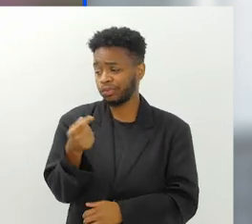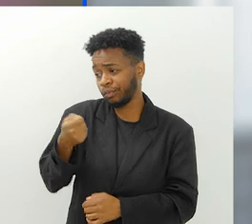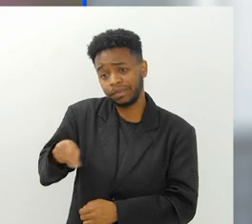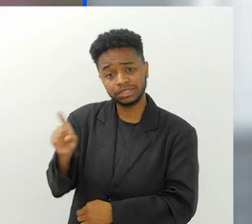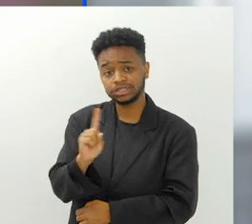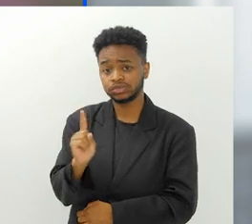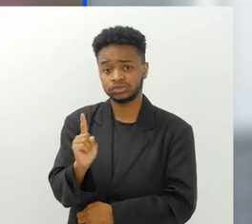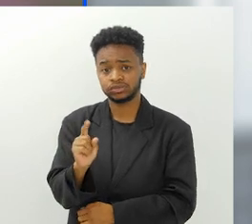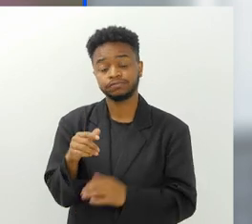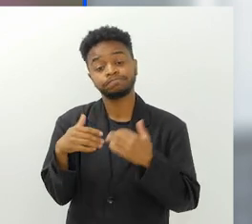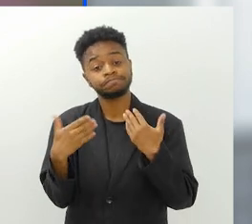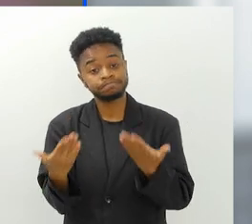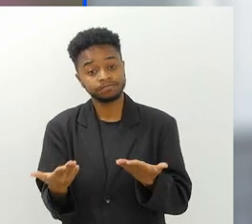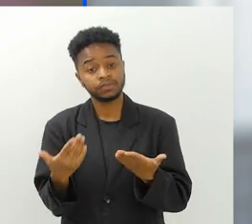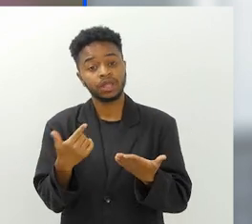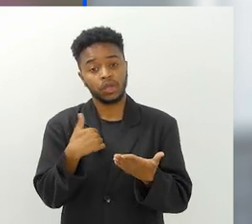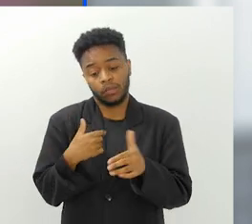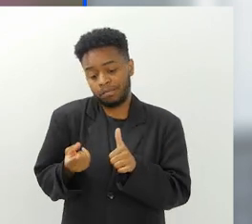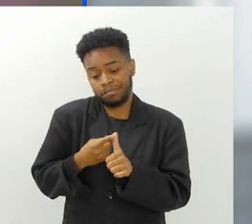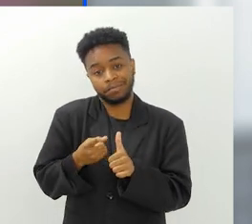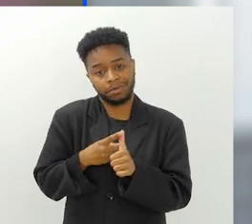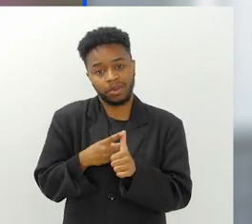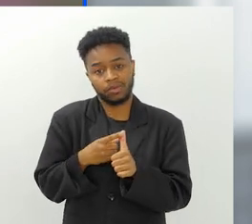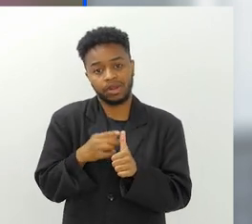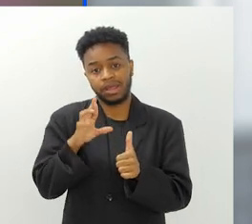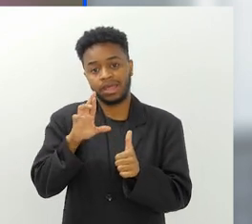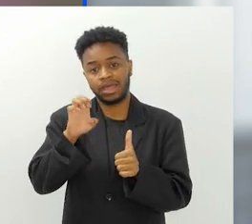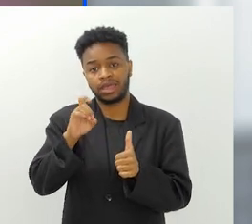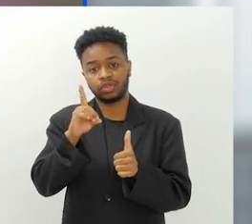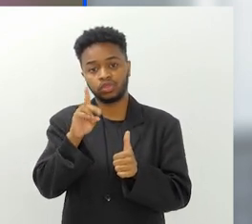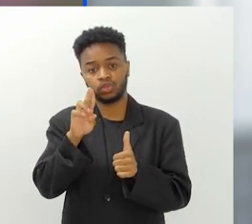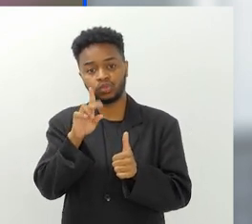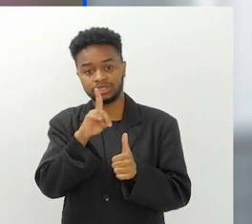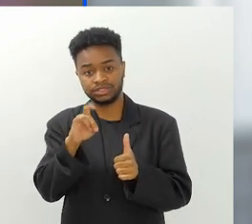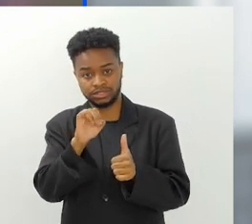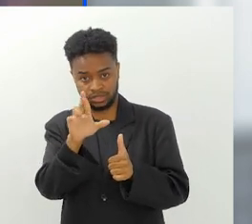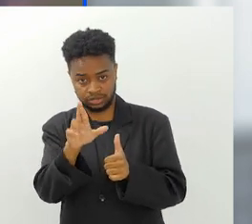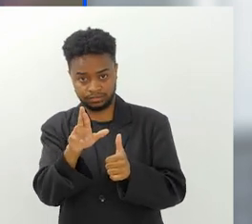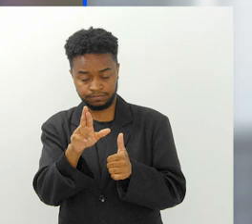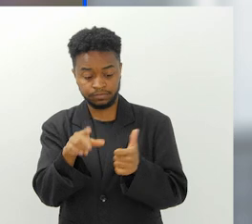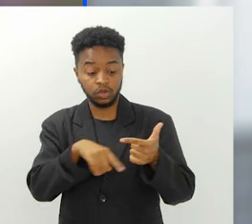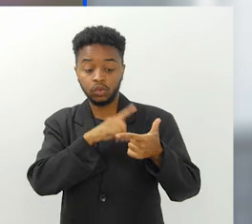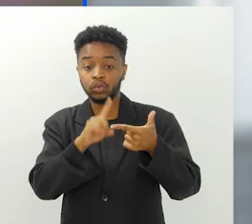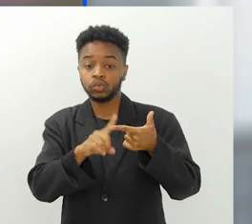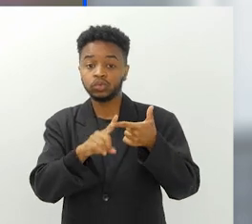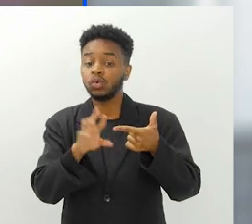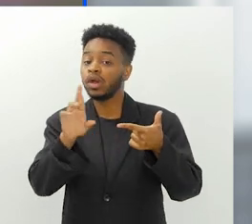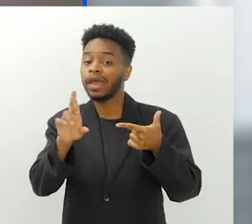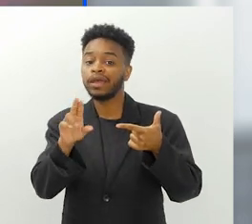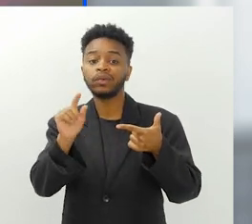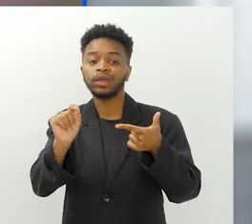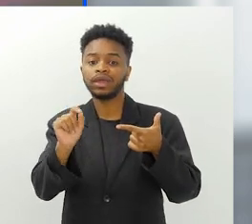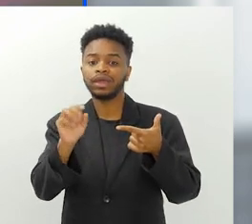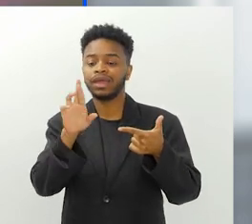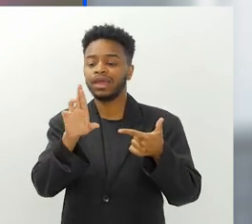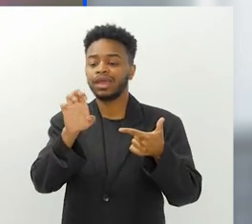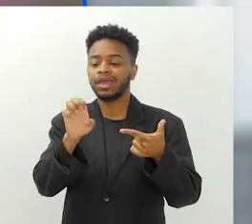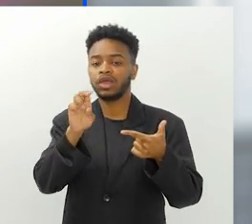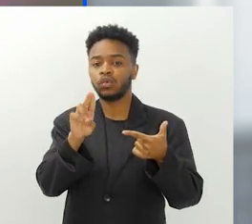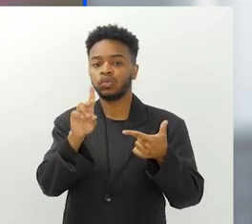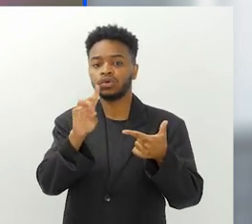eu digo que não preciso. então, estou no primeiro R, reduzir. O segundo R é